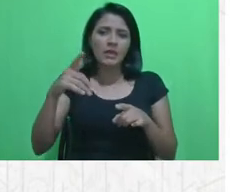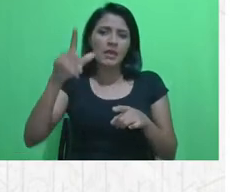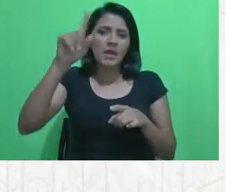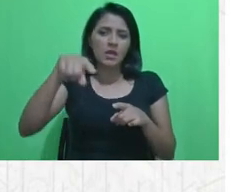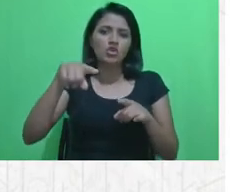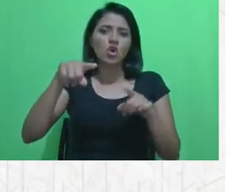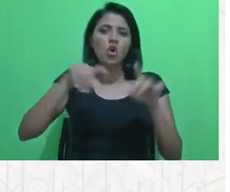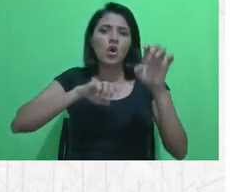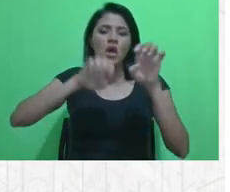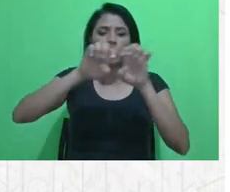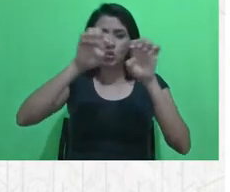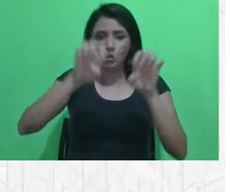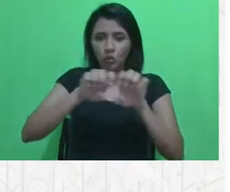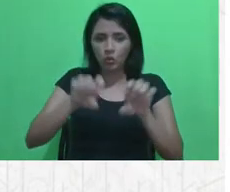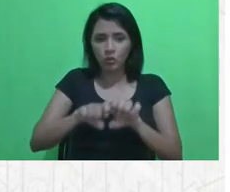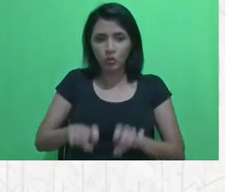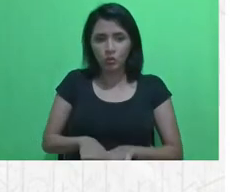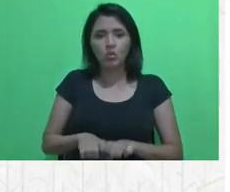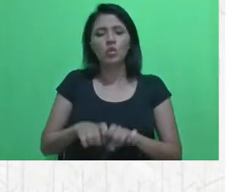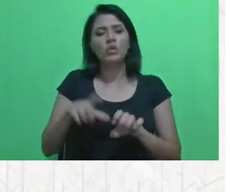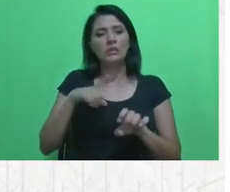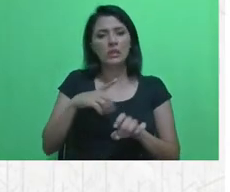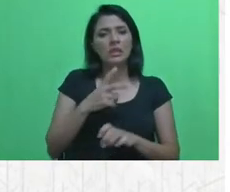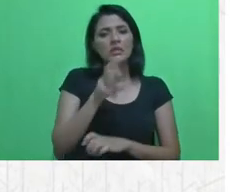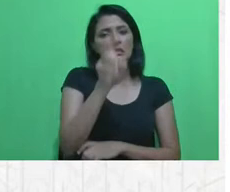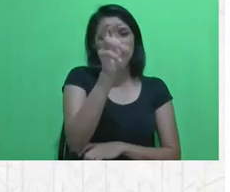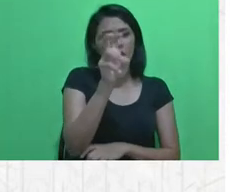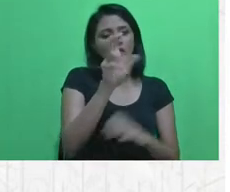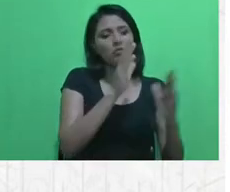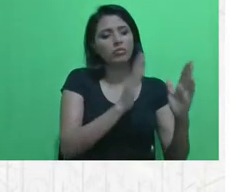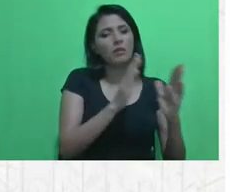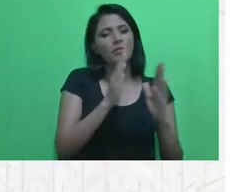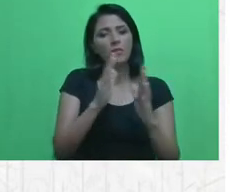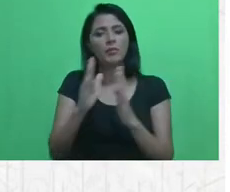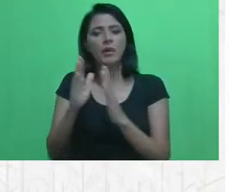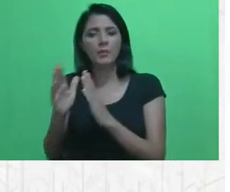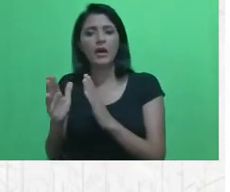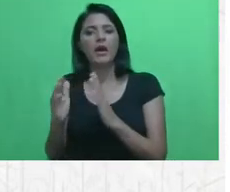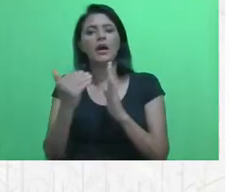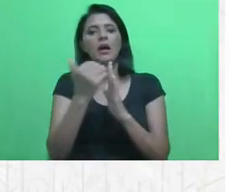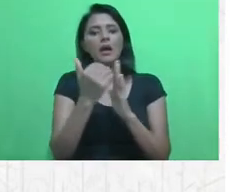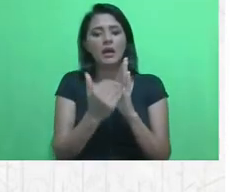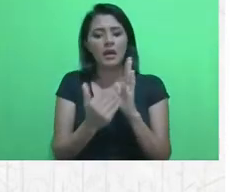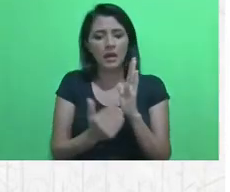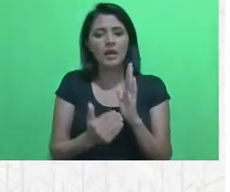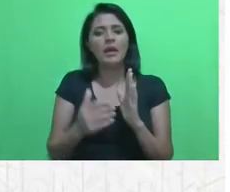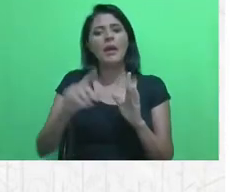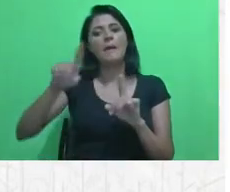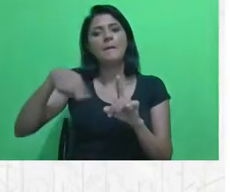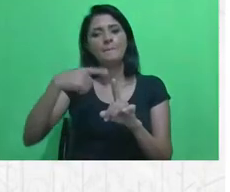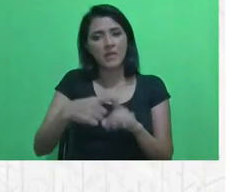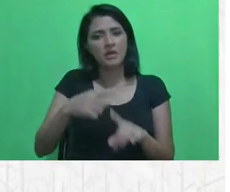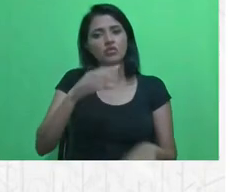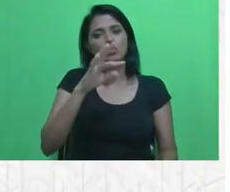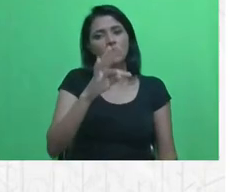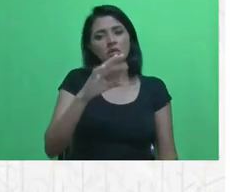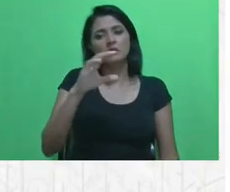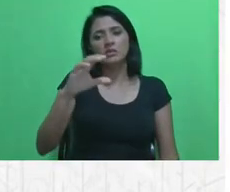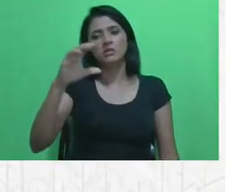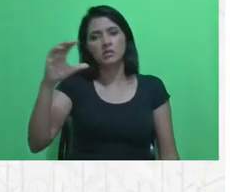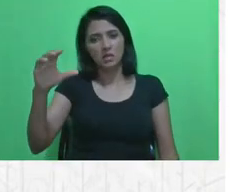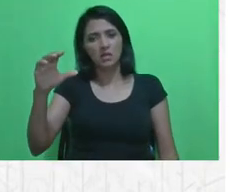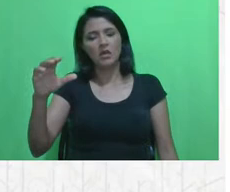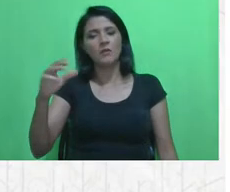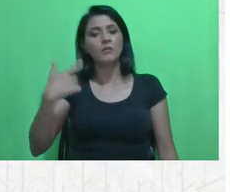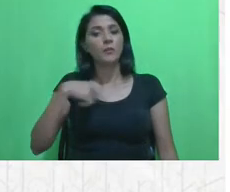curso, que ele está estruturado em cinco módulos, com mais o módulo de TCC, e a gente